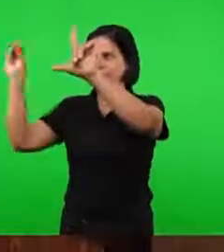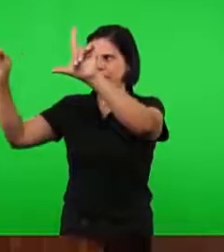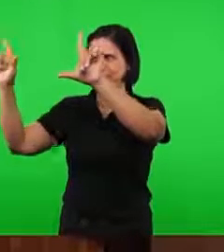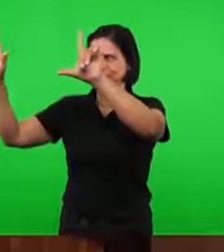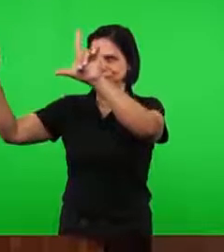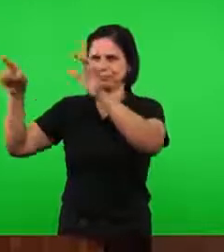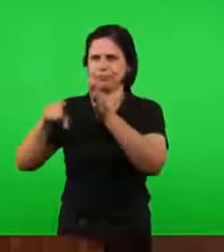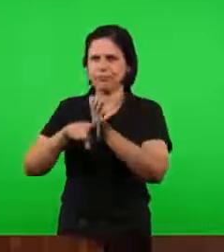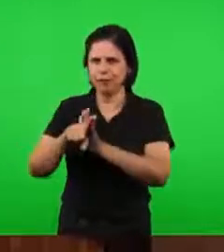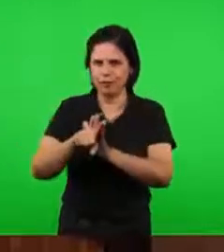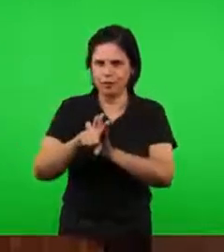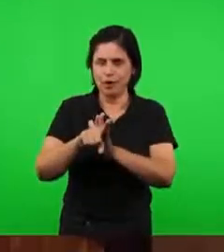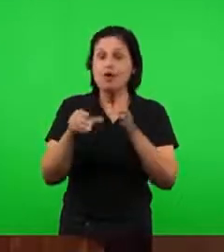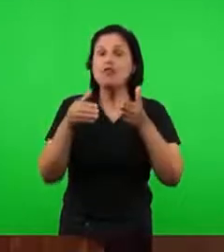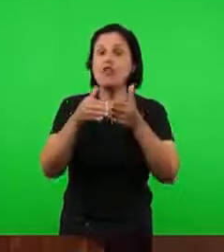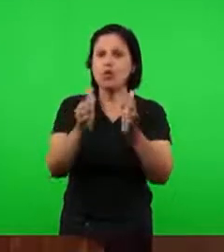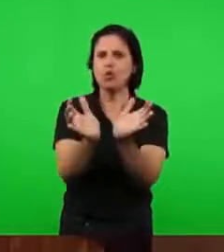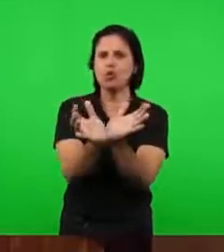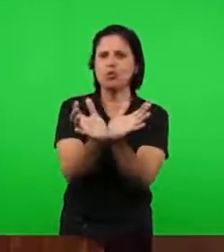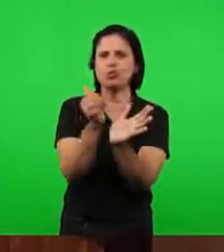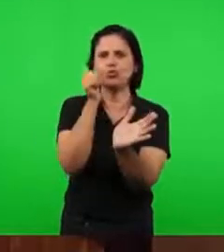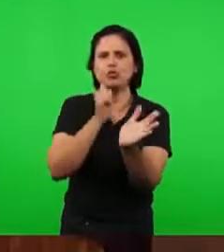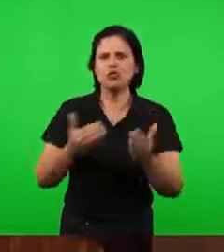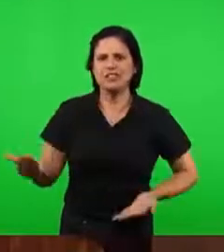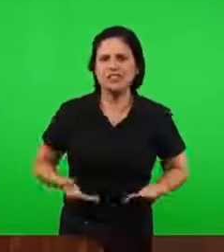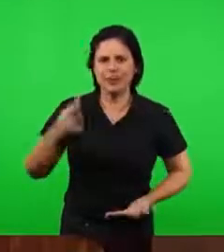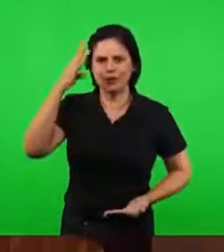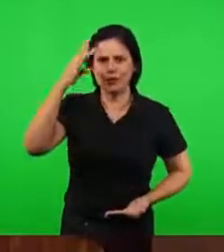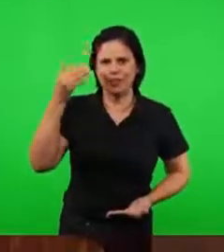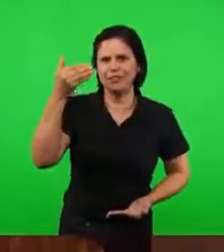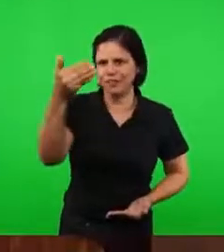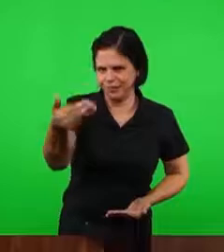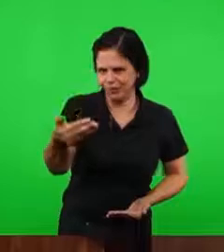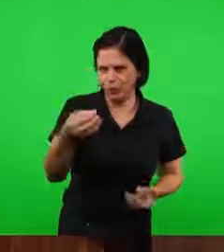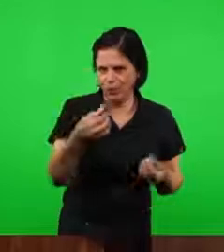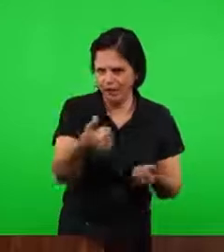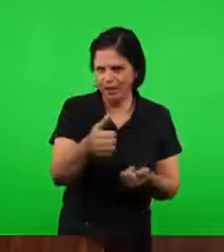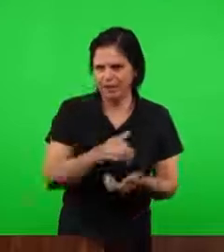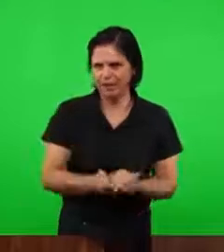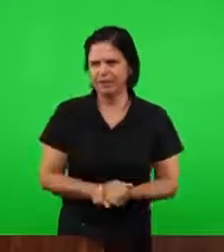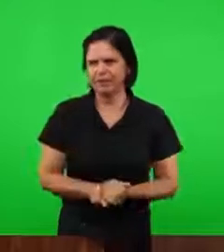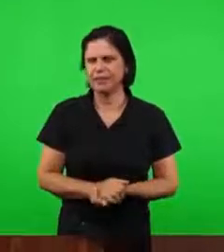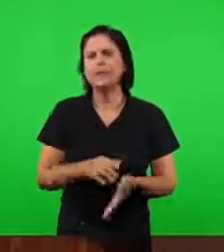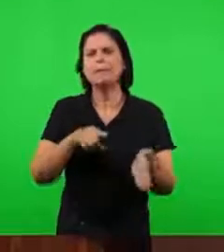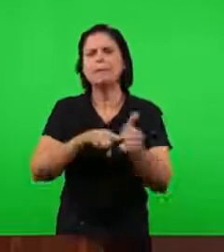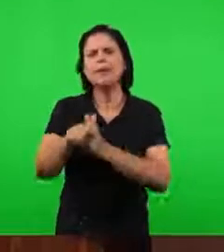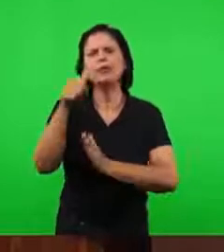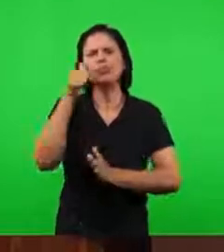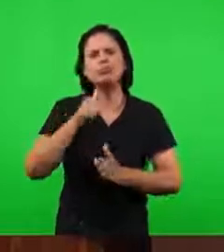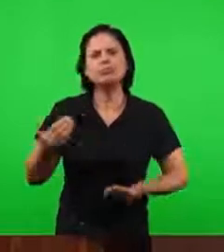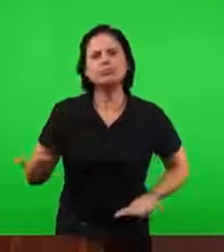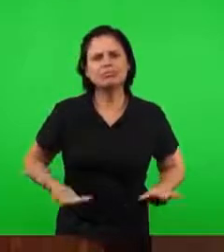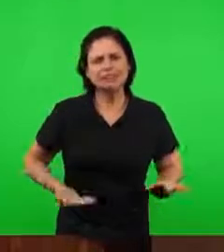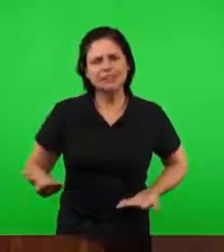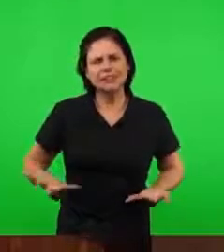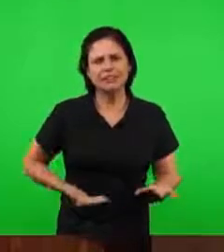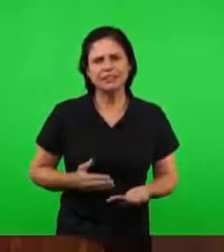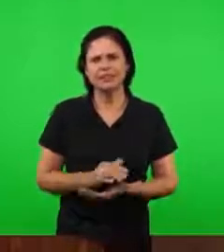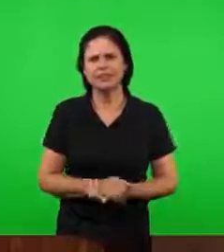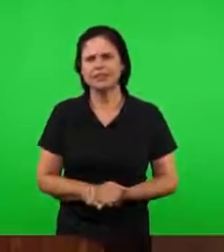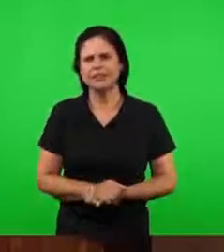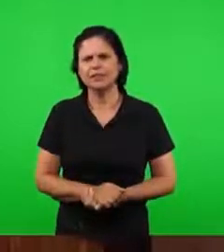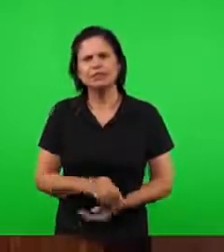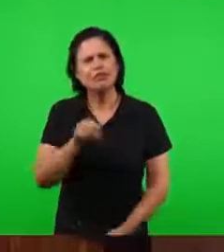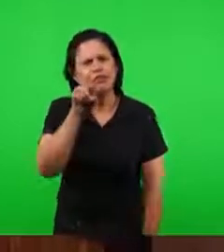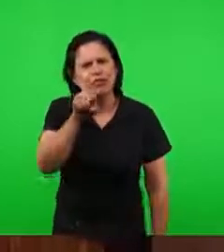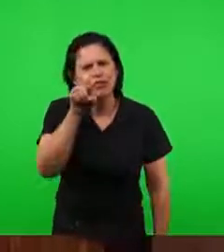para as irmãs, na quarta-feira. Estamos esperando. Pergunta para as senhoras. Você